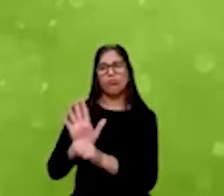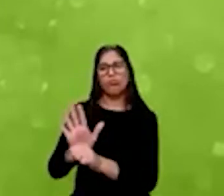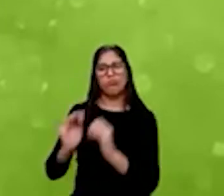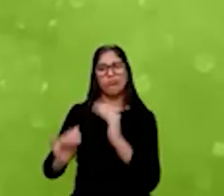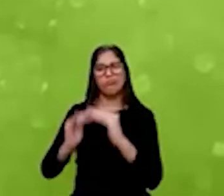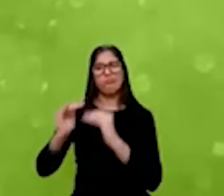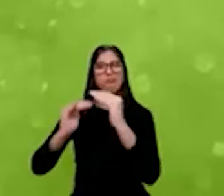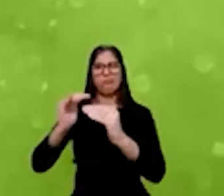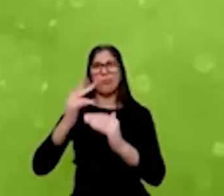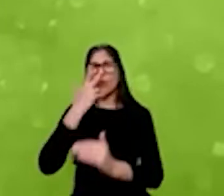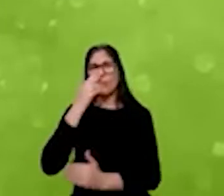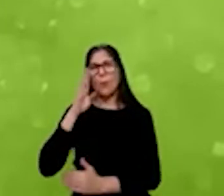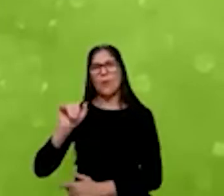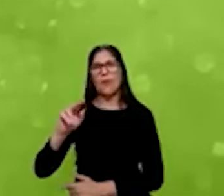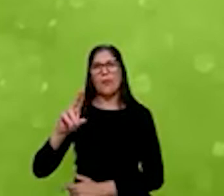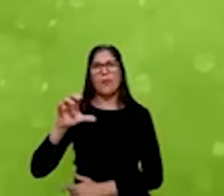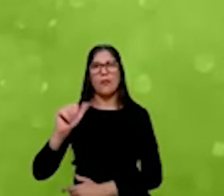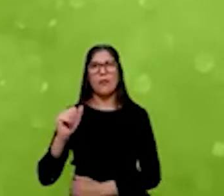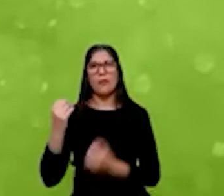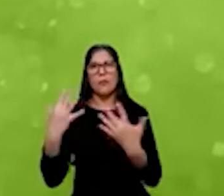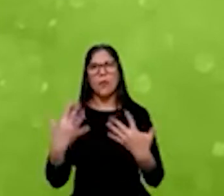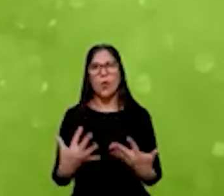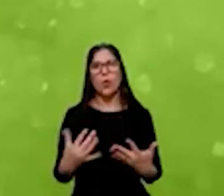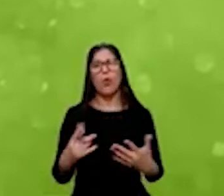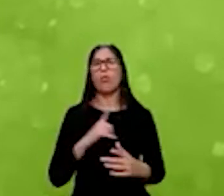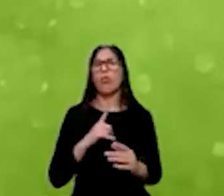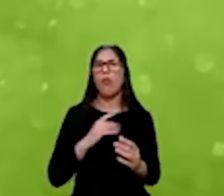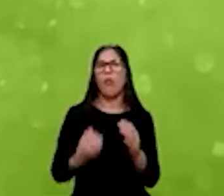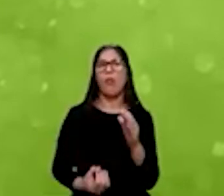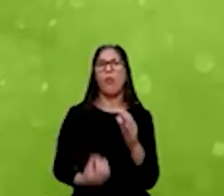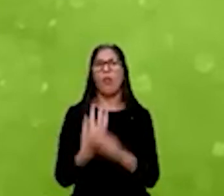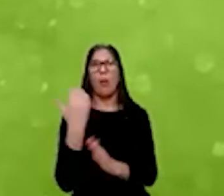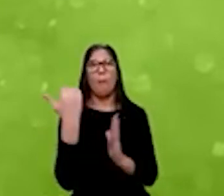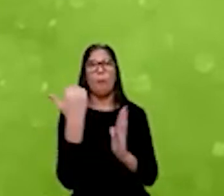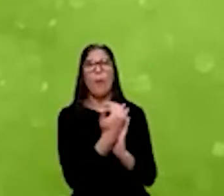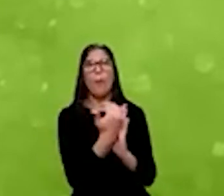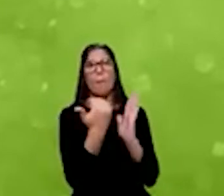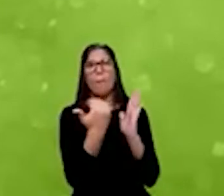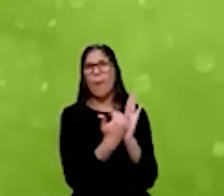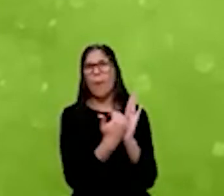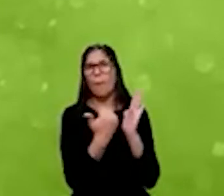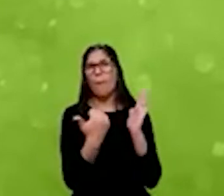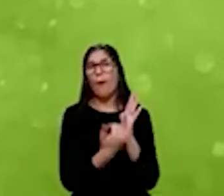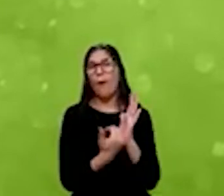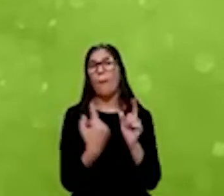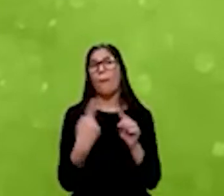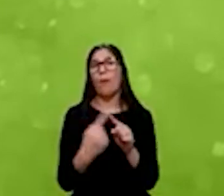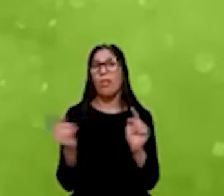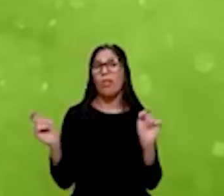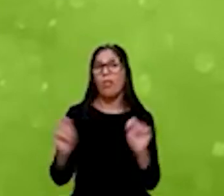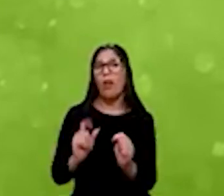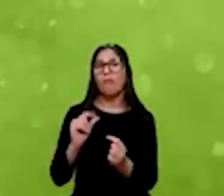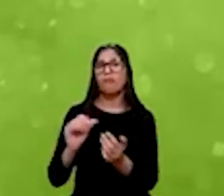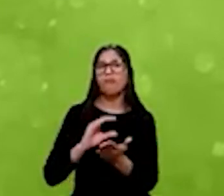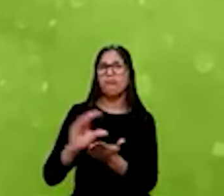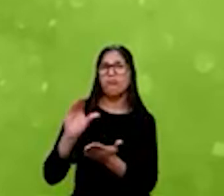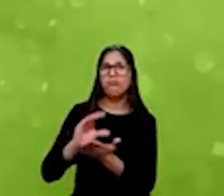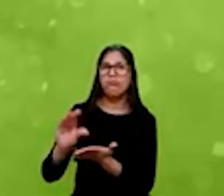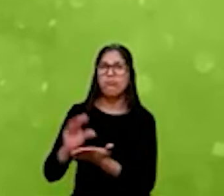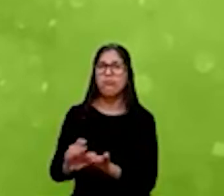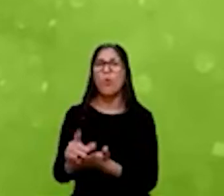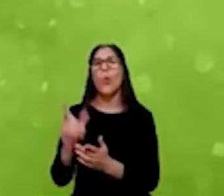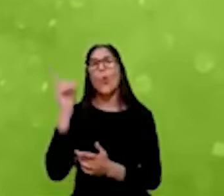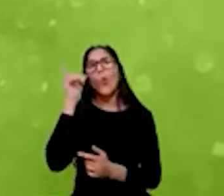falou, para a gente criar o pipeline para que esses fundos de impacto possam investir e a gente criar um círculo